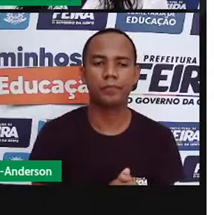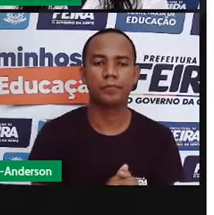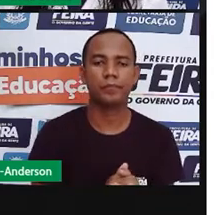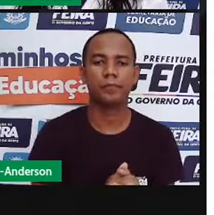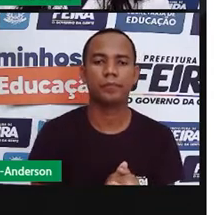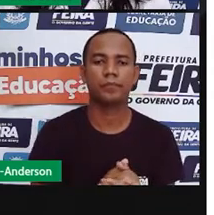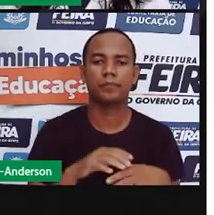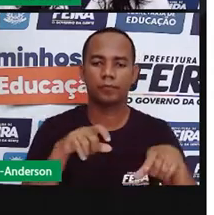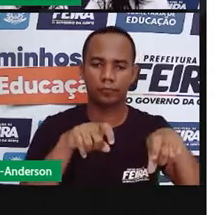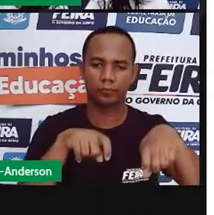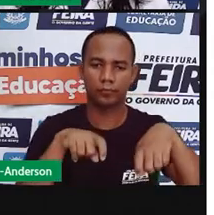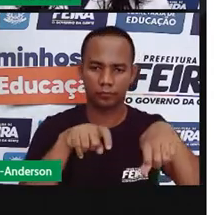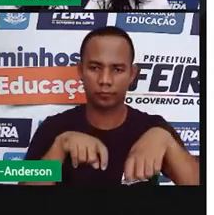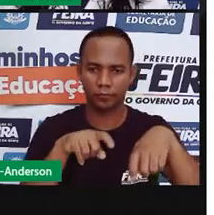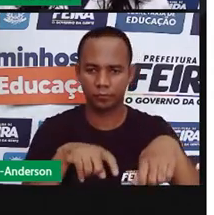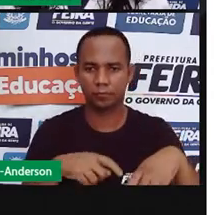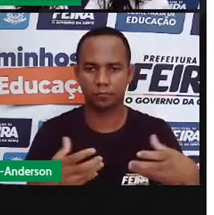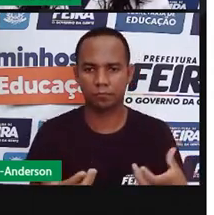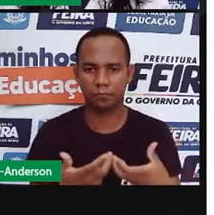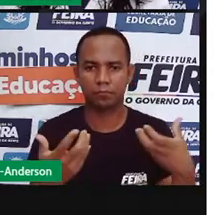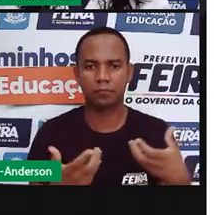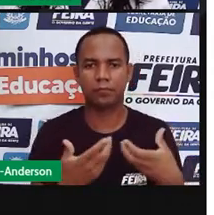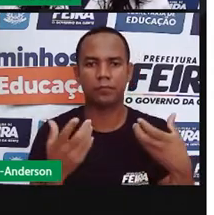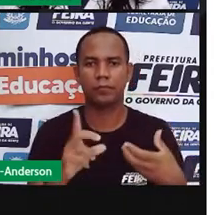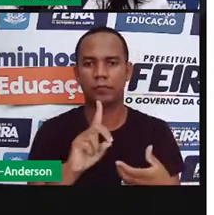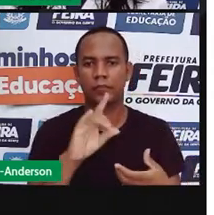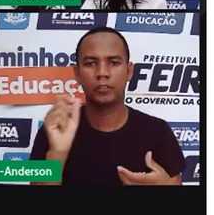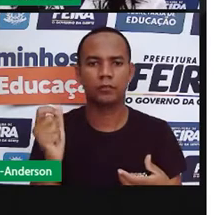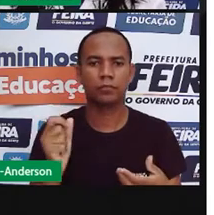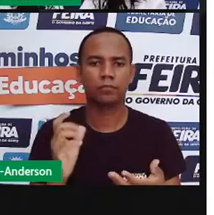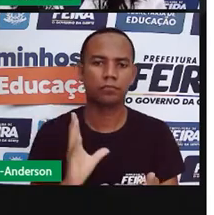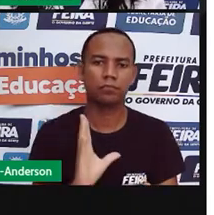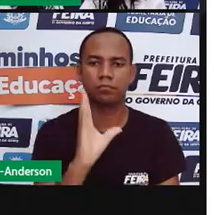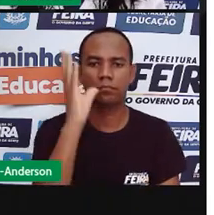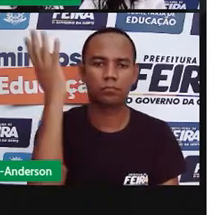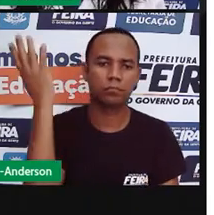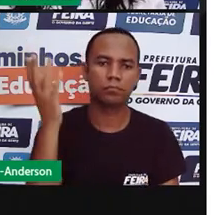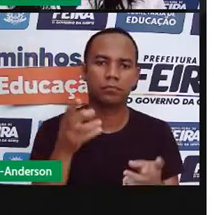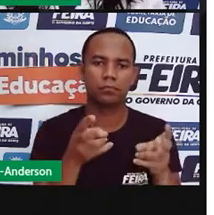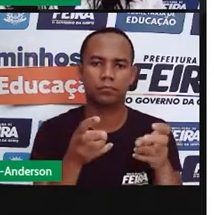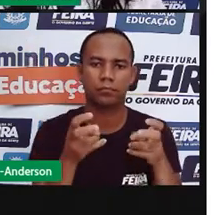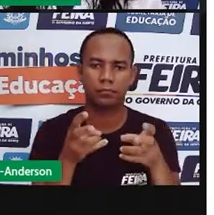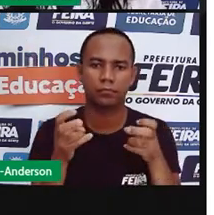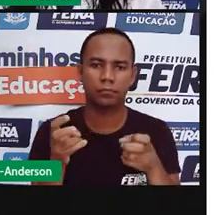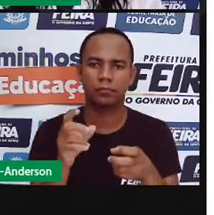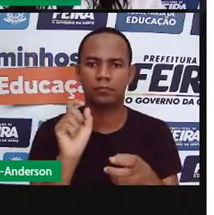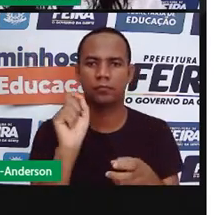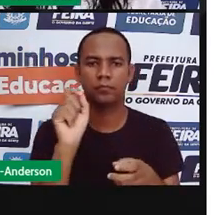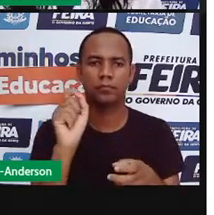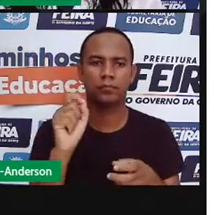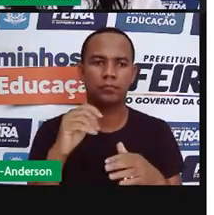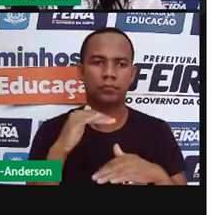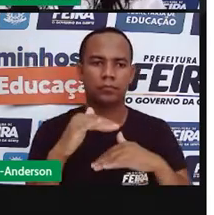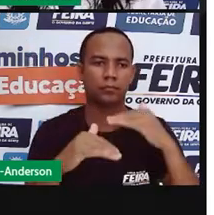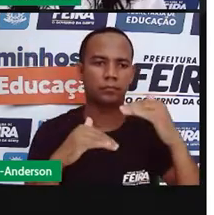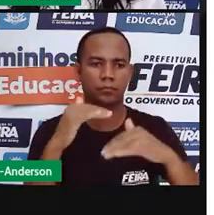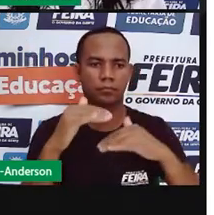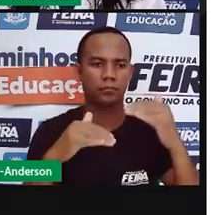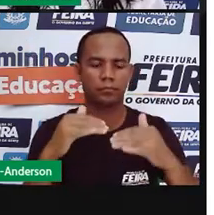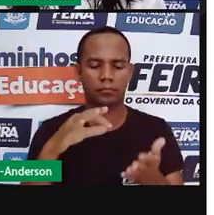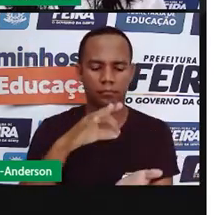agricultura foi descoberta assim. Perceberam que as sementes